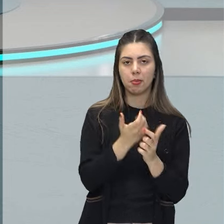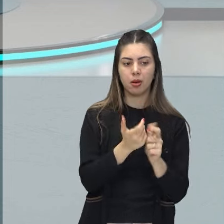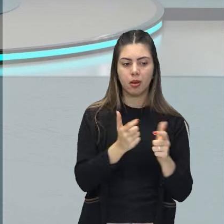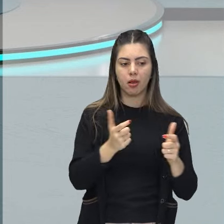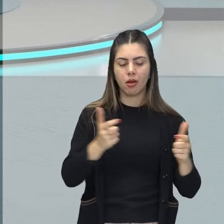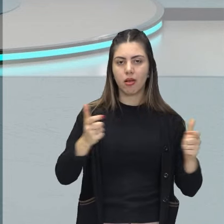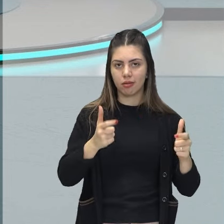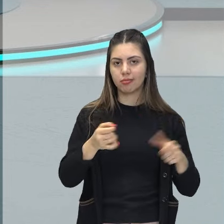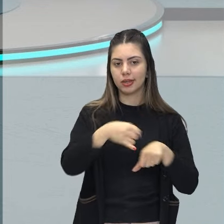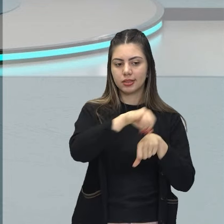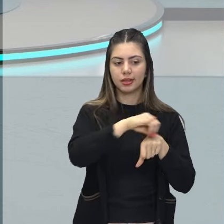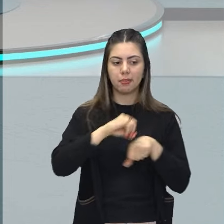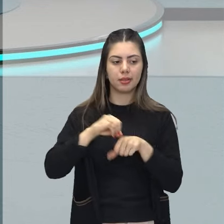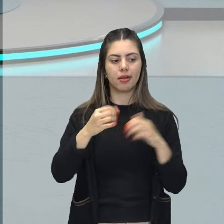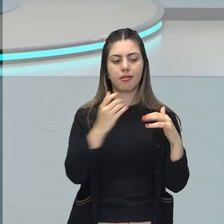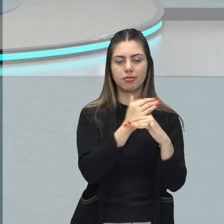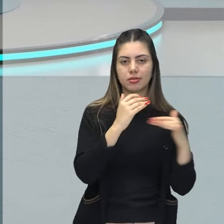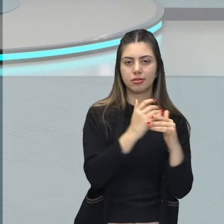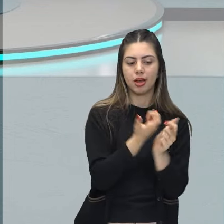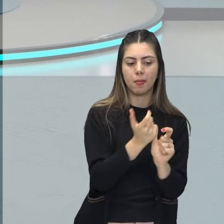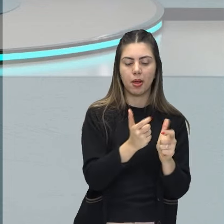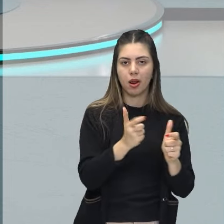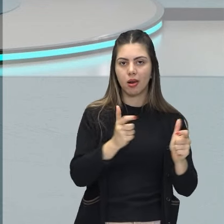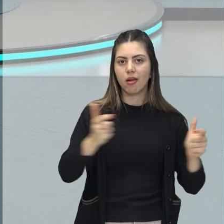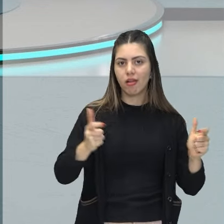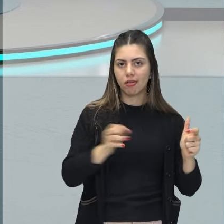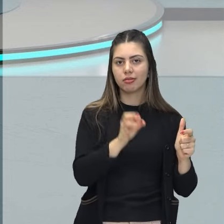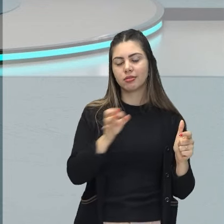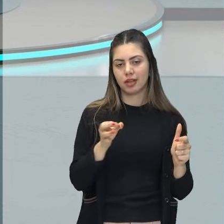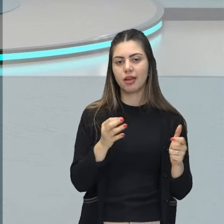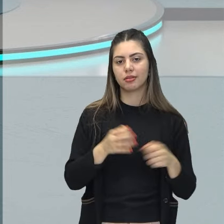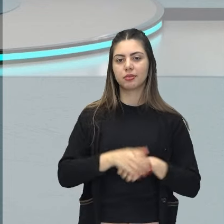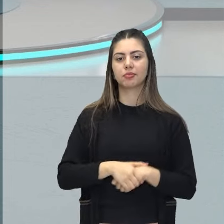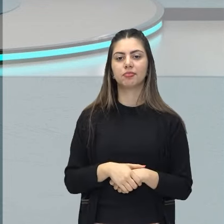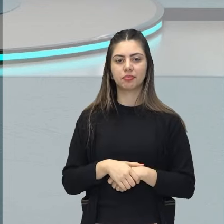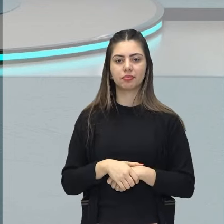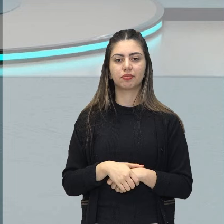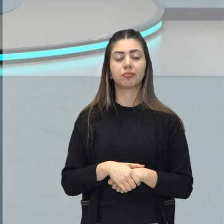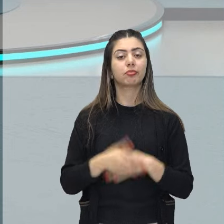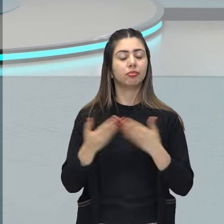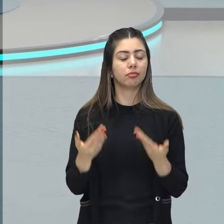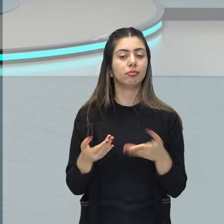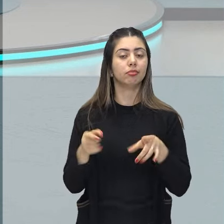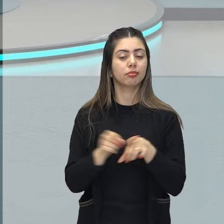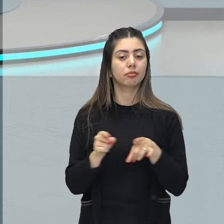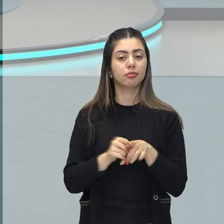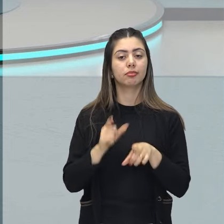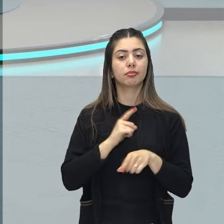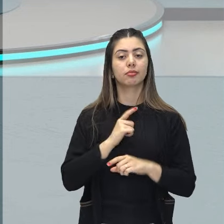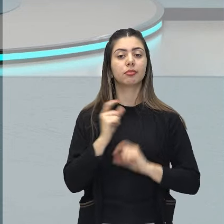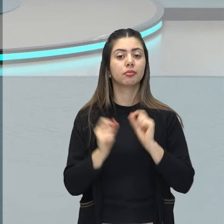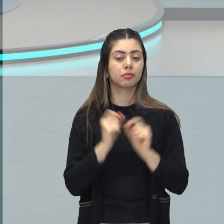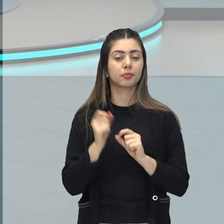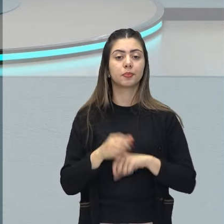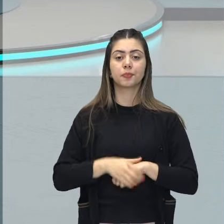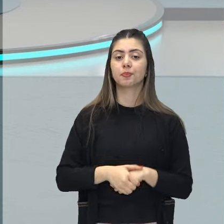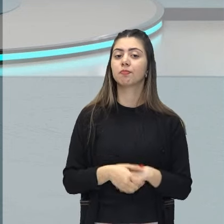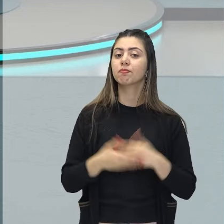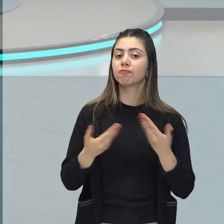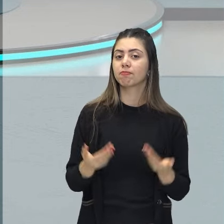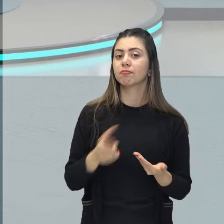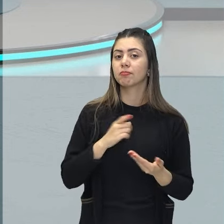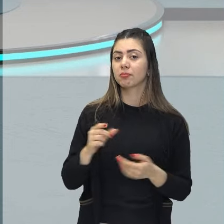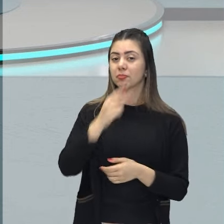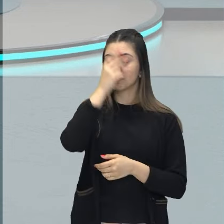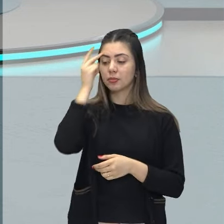capitais, as cidades vão começar a aumentar. Vamos ter aí também a saída de muita